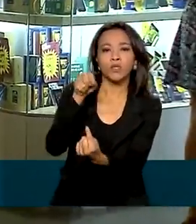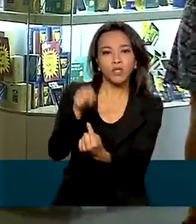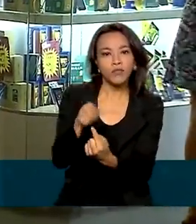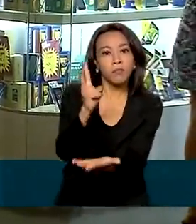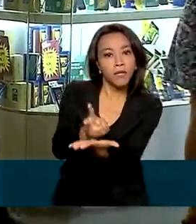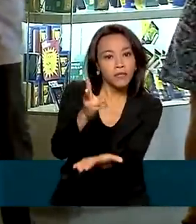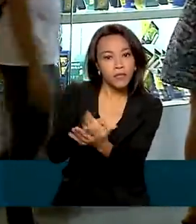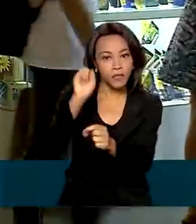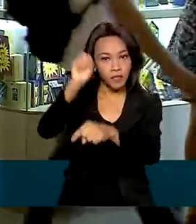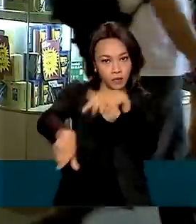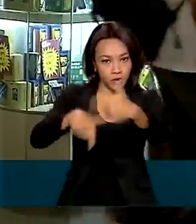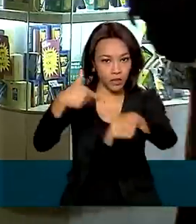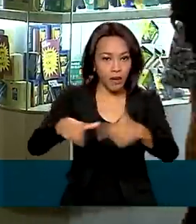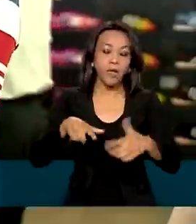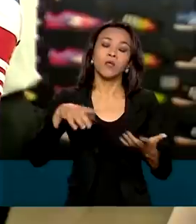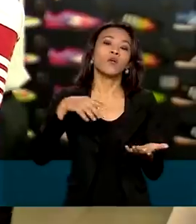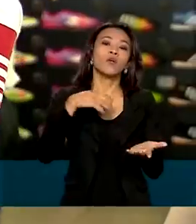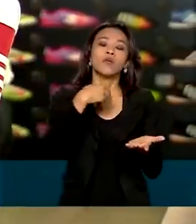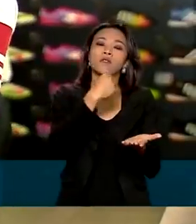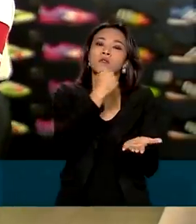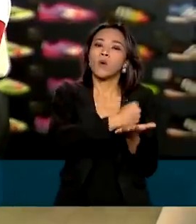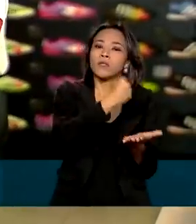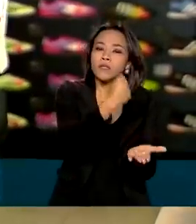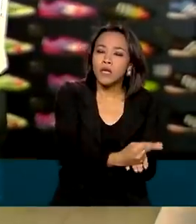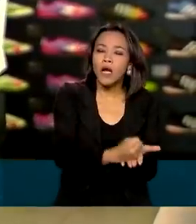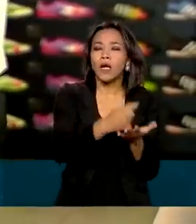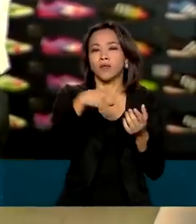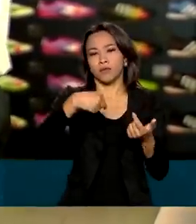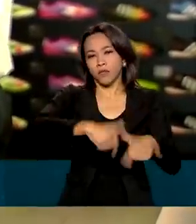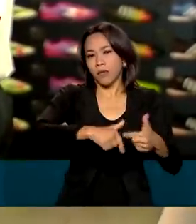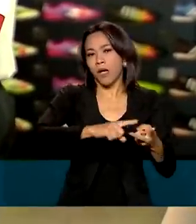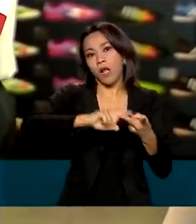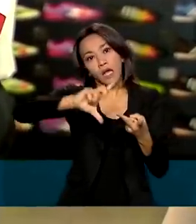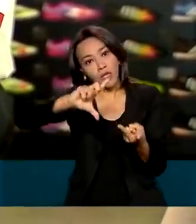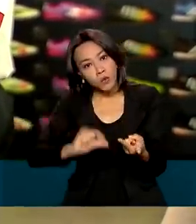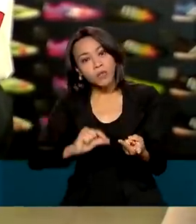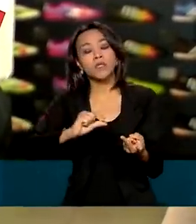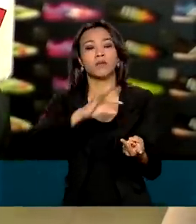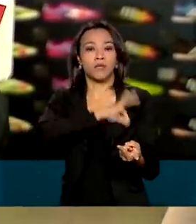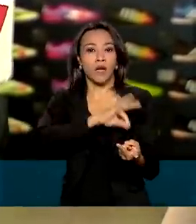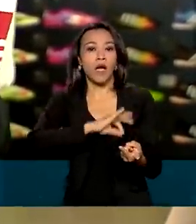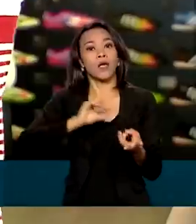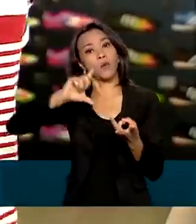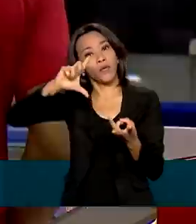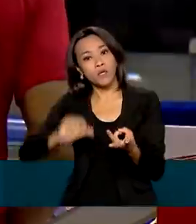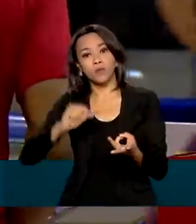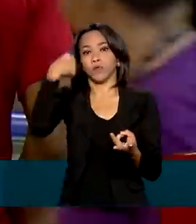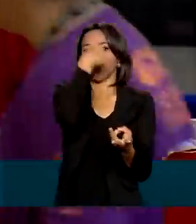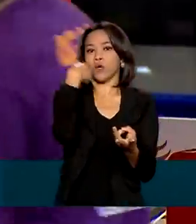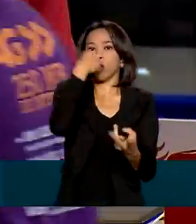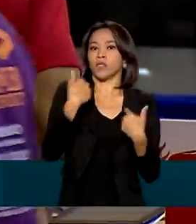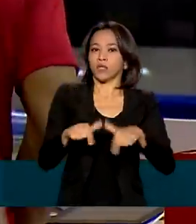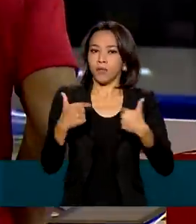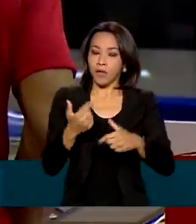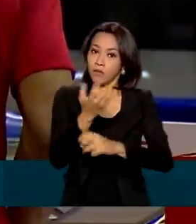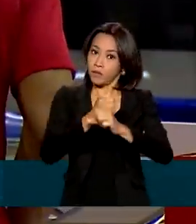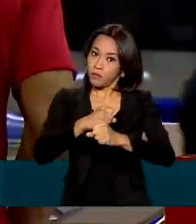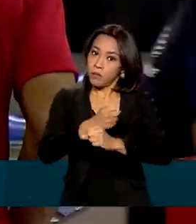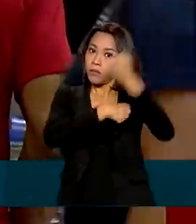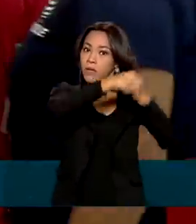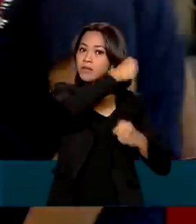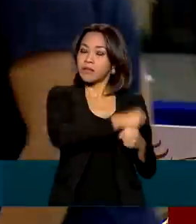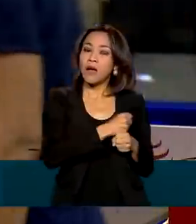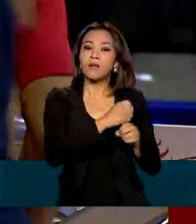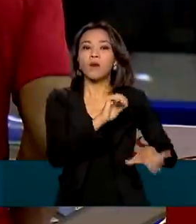BEM previa suspensão de contratos de trabalho ou redução de salário e jornada. Ano passado, a medida beneficiou